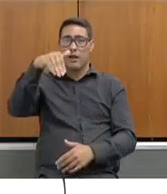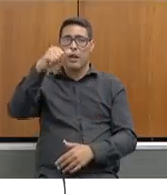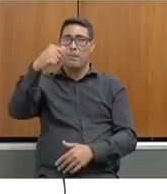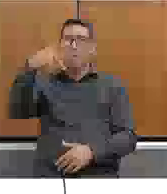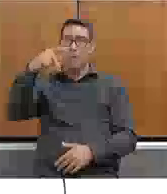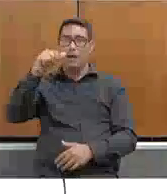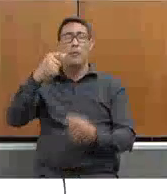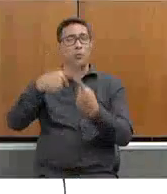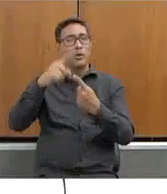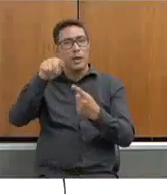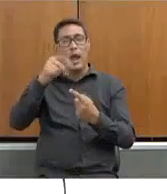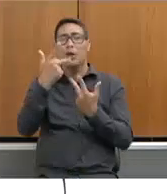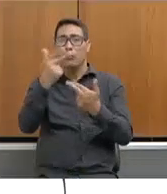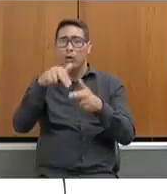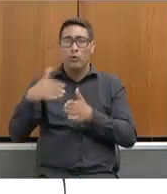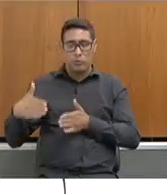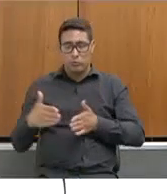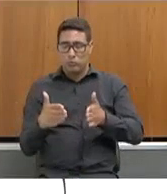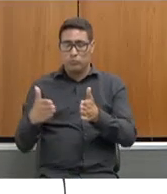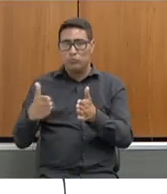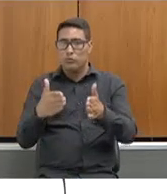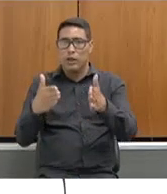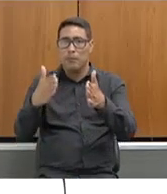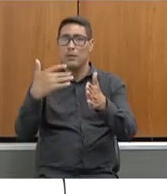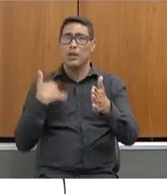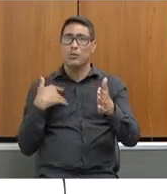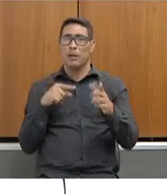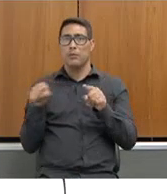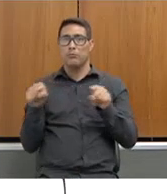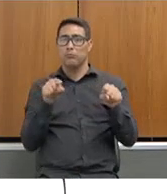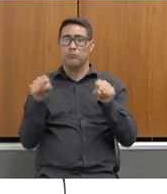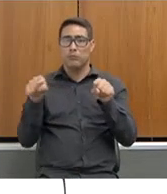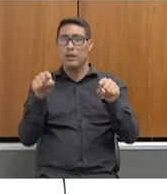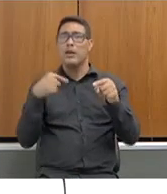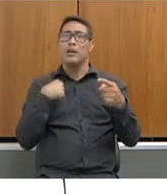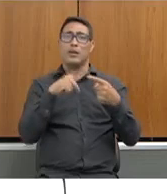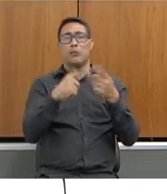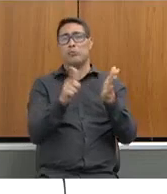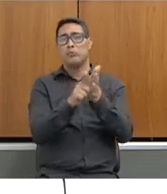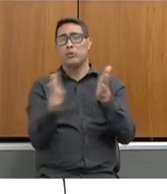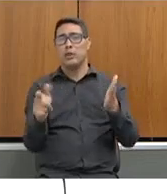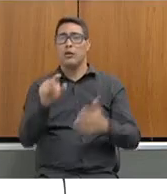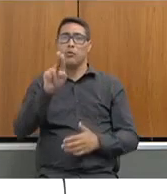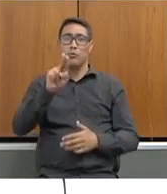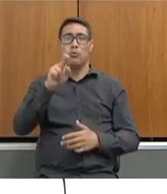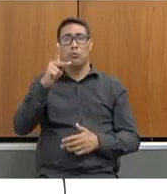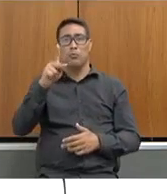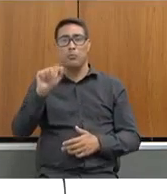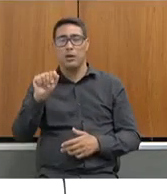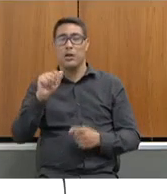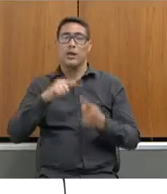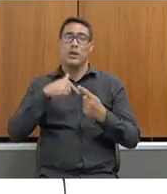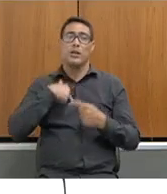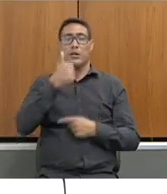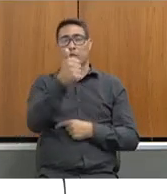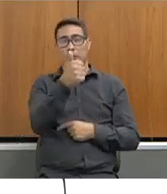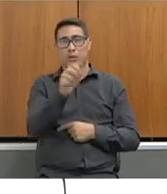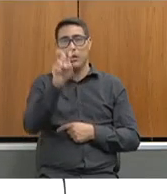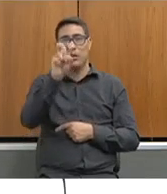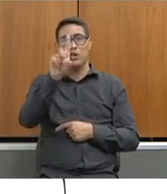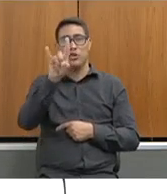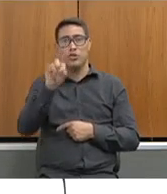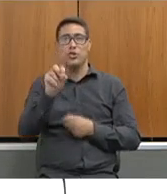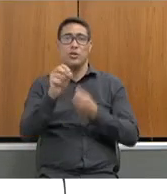Para que ele possa seguir, tem as aulas do Se Liga Educação, temos o jornal Lupa, que está disponível a cada 15 dias com conteúdos